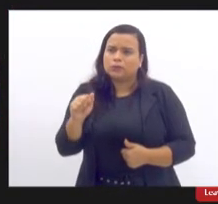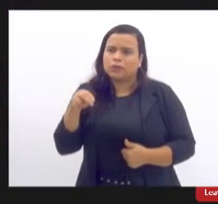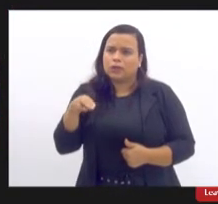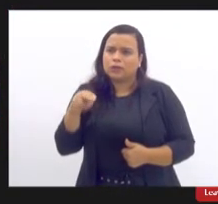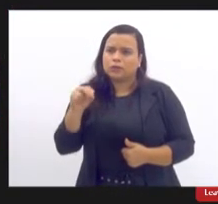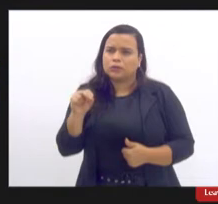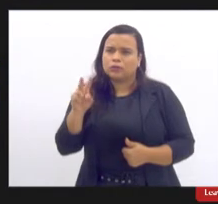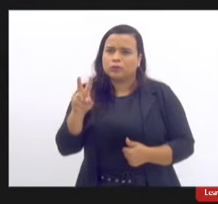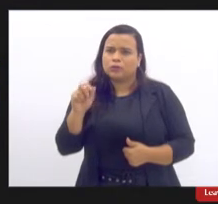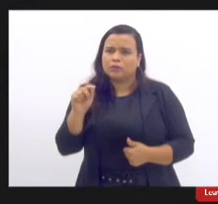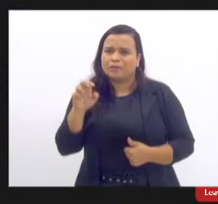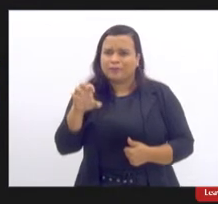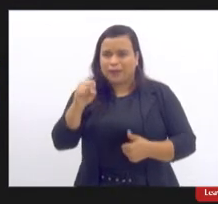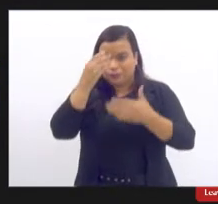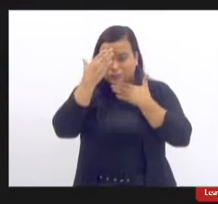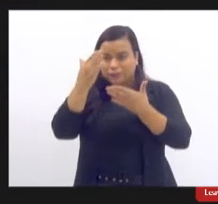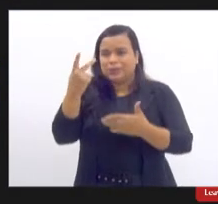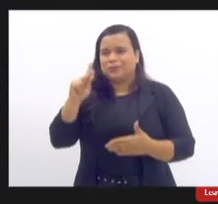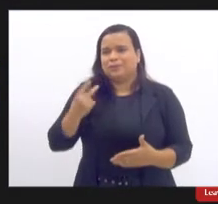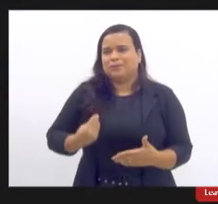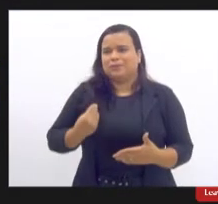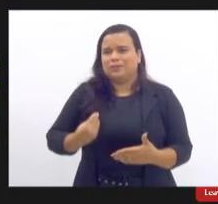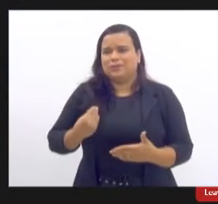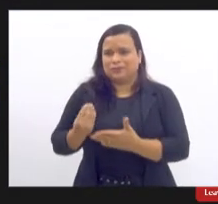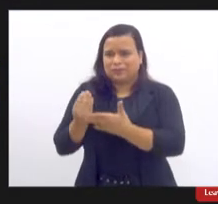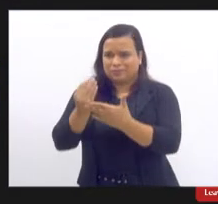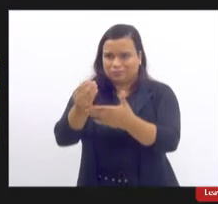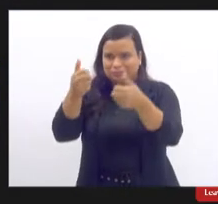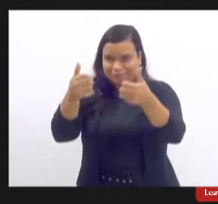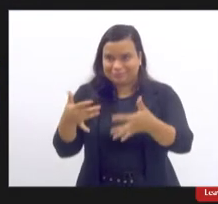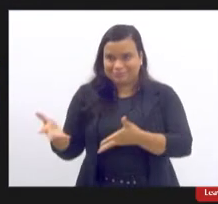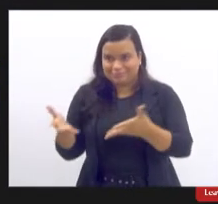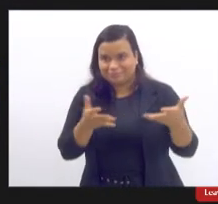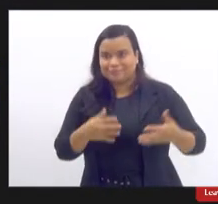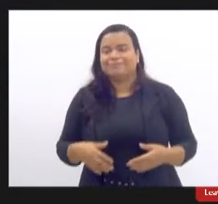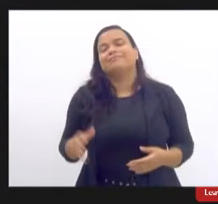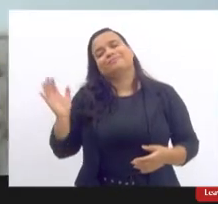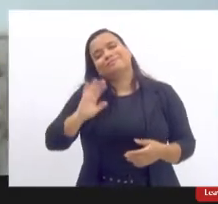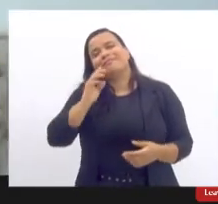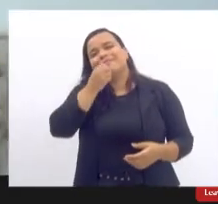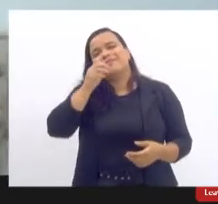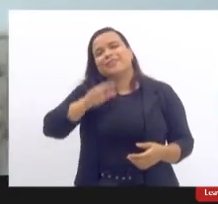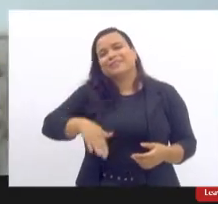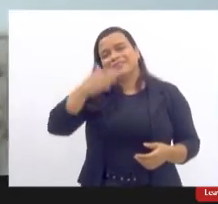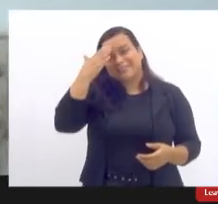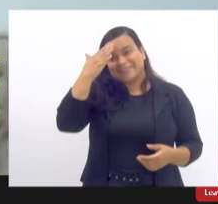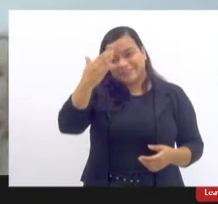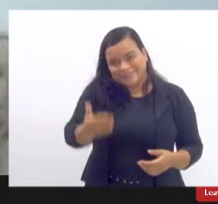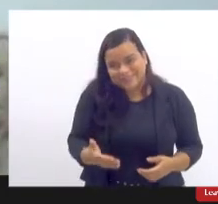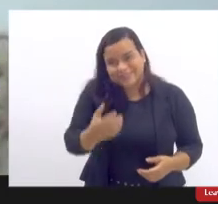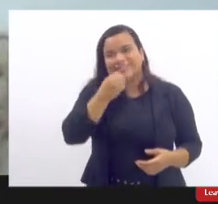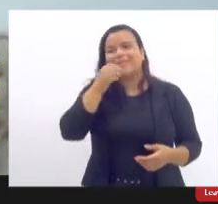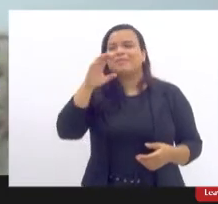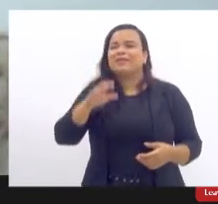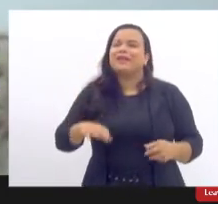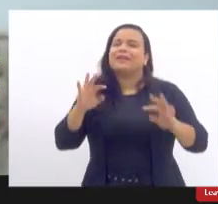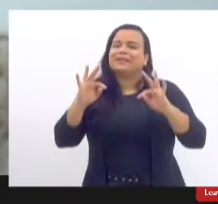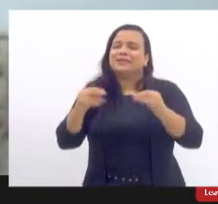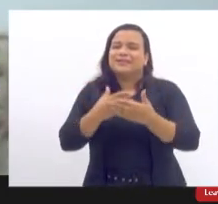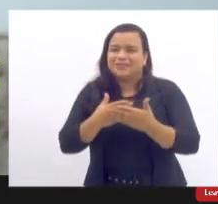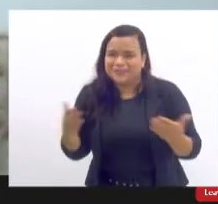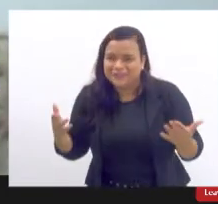Obrigado pela presença. palavra é sua. Ótimo. Bom, boa tarde a todos, de todas. Eu queria